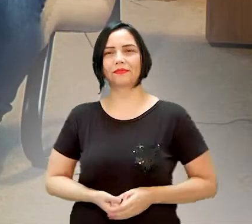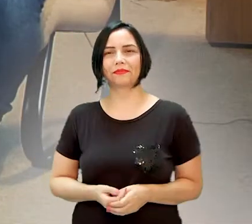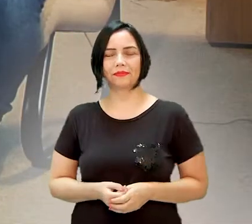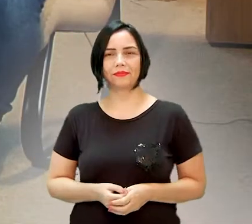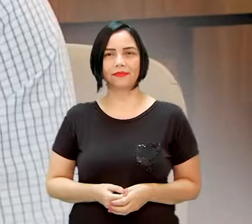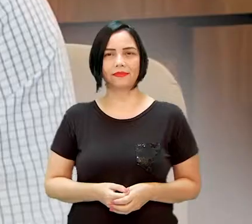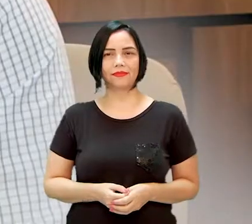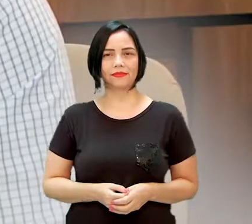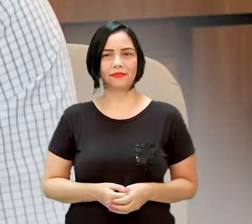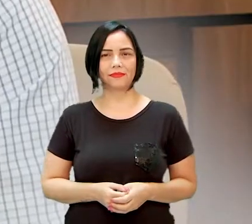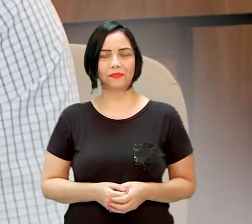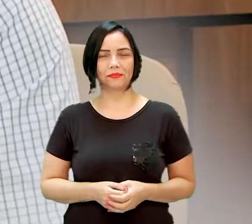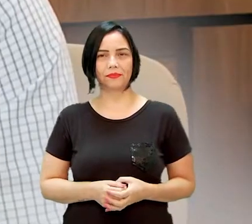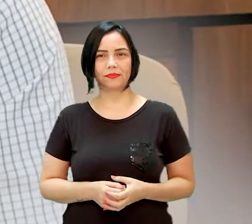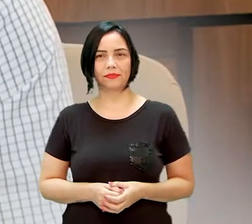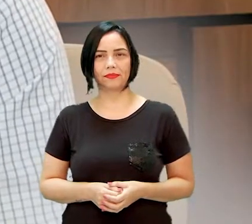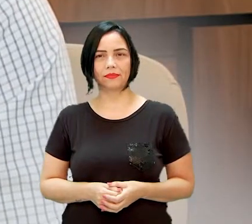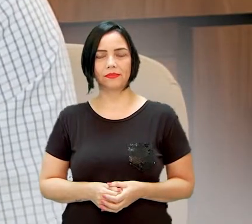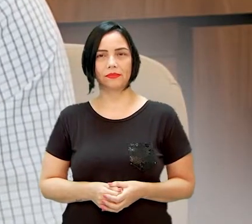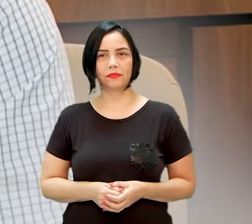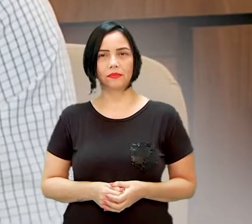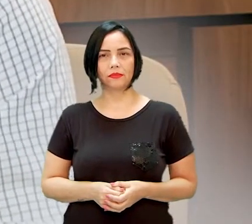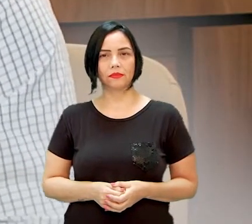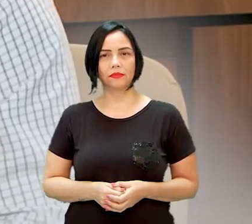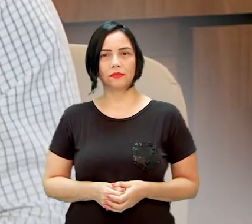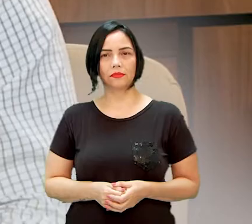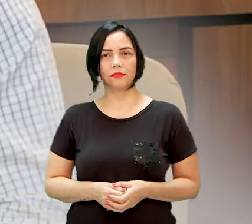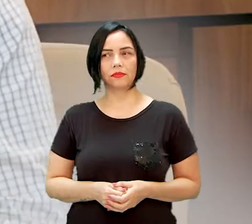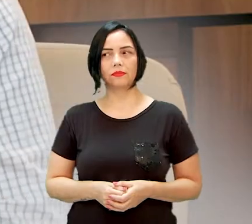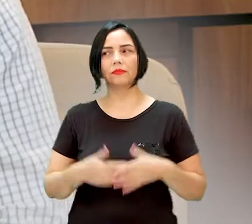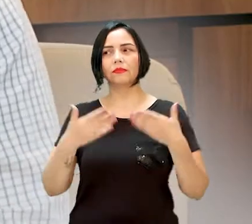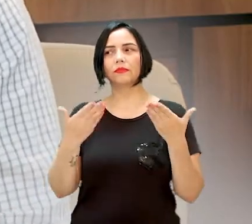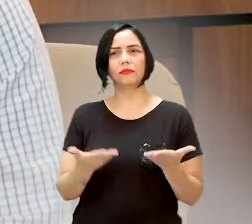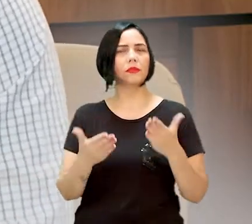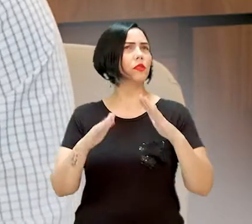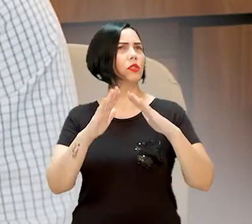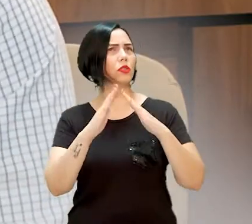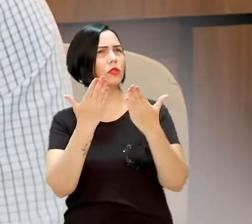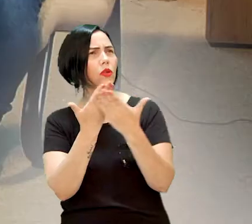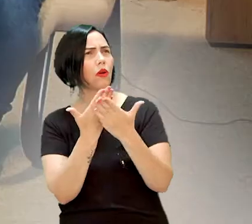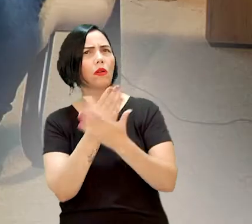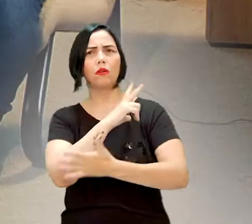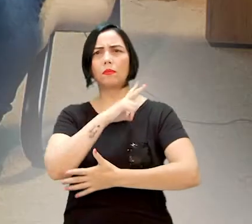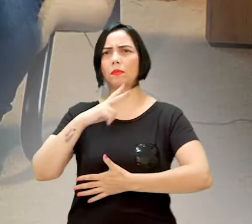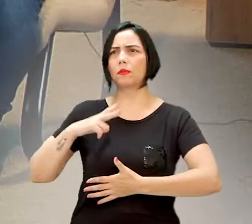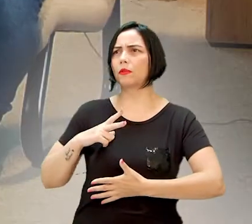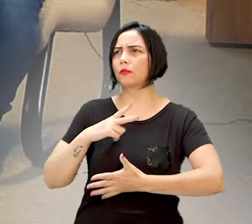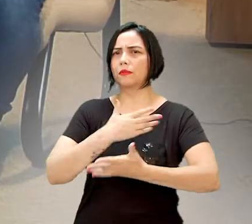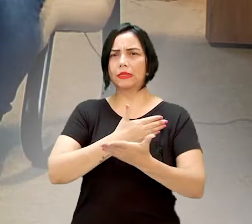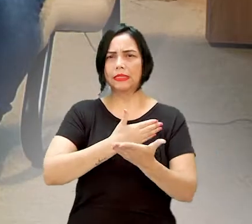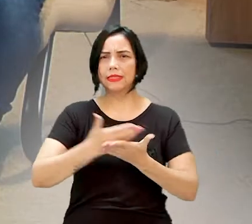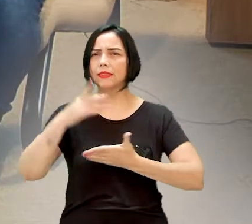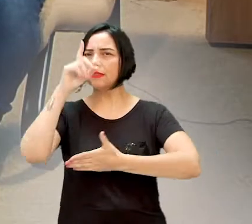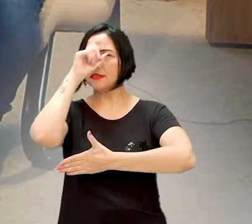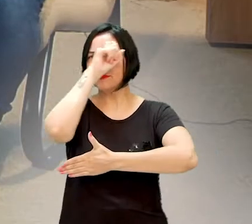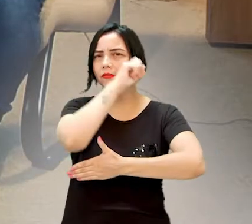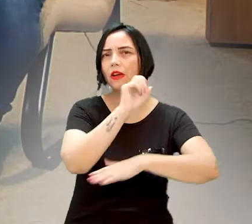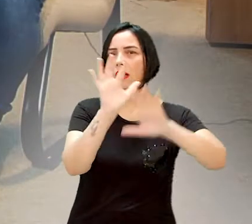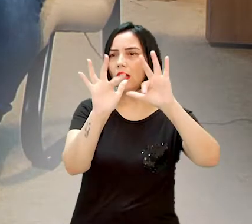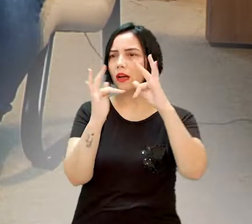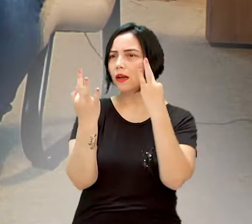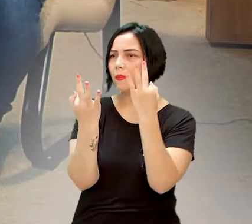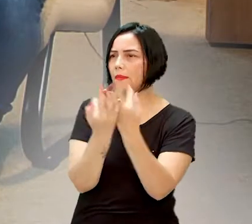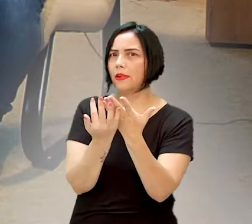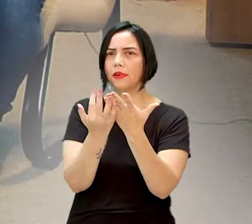último Lília Eroso Wexler também estudei. Odei toda a escola pública, com muita dificuldade, a família